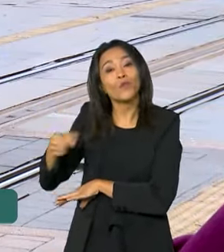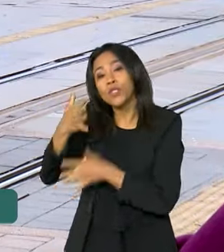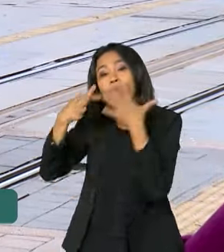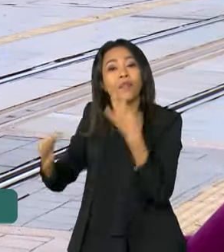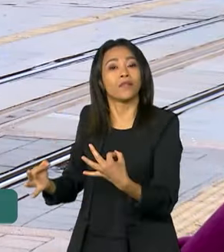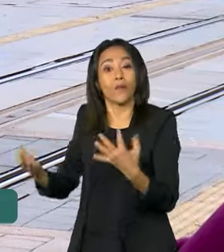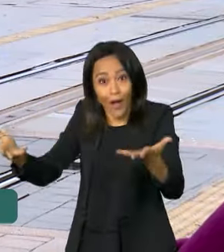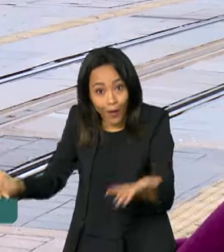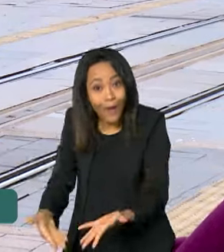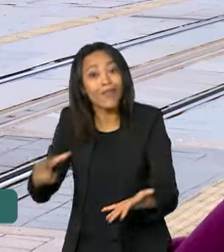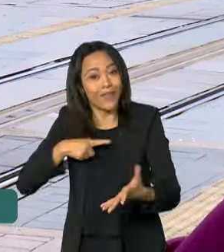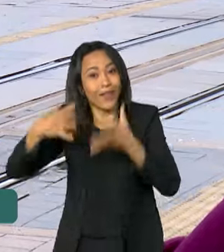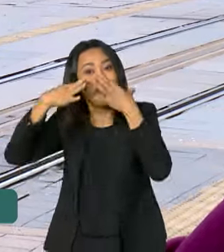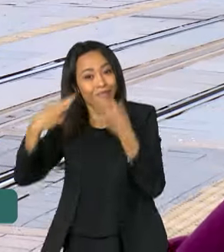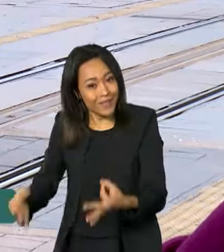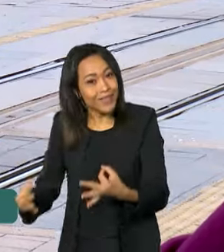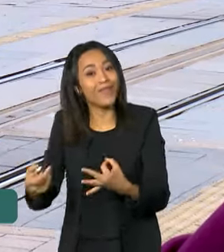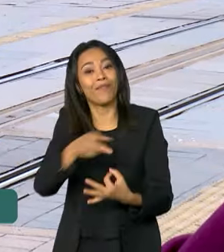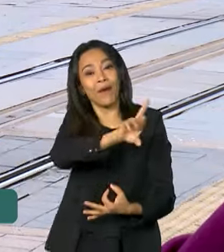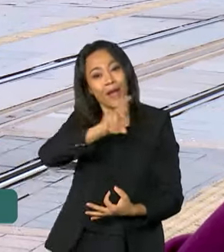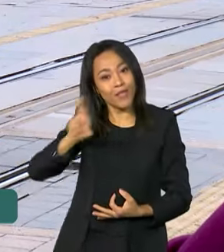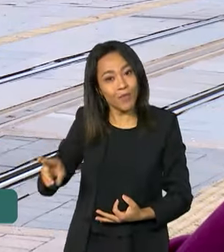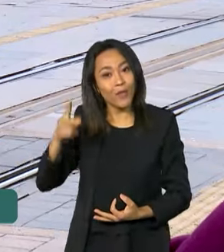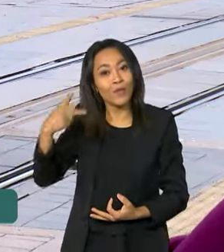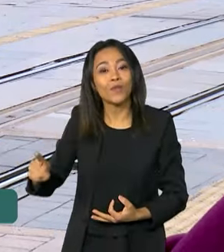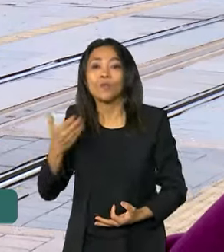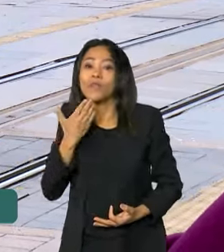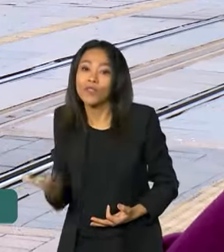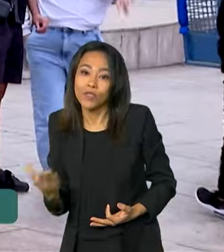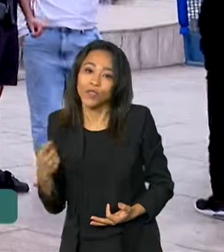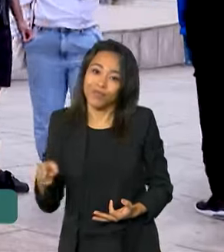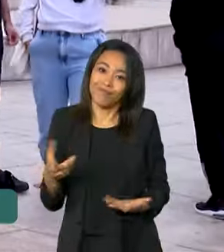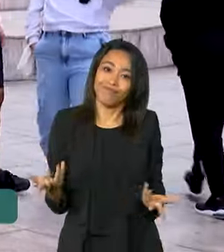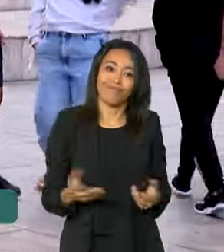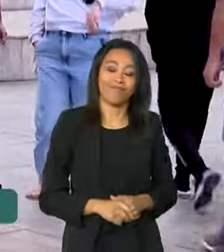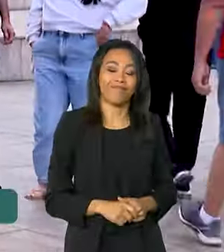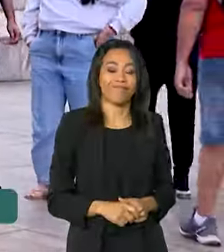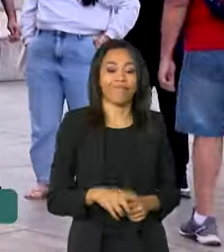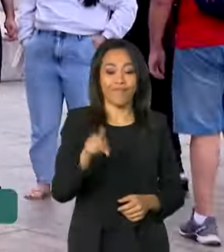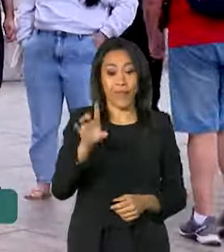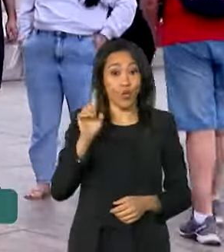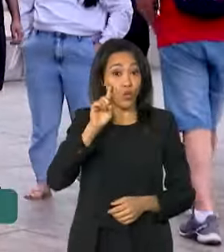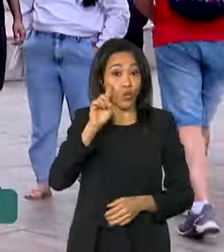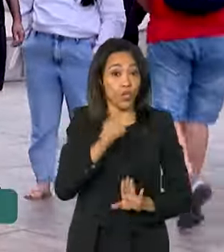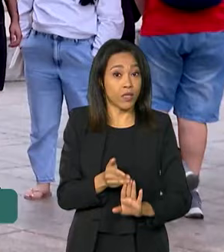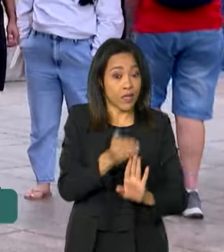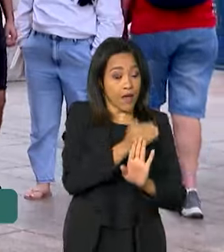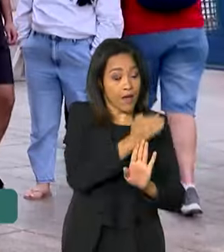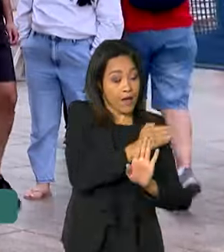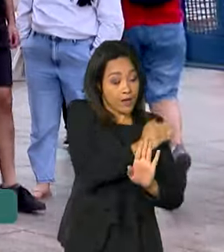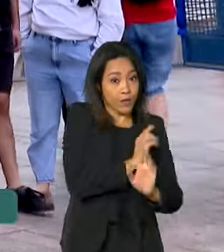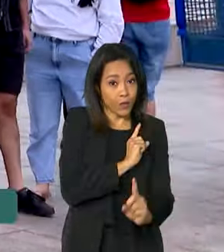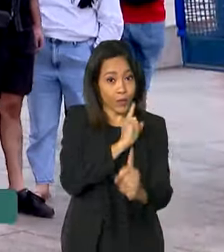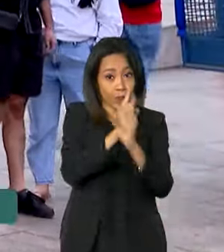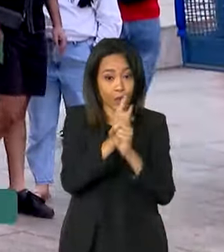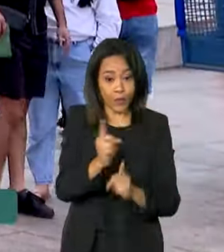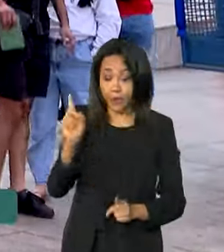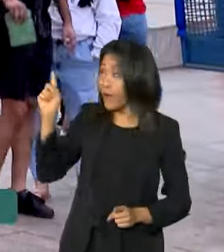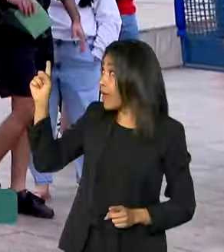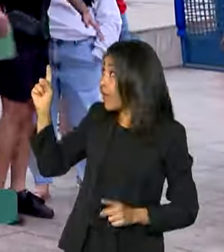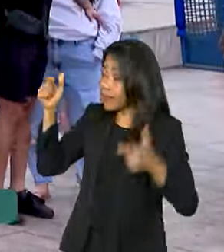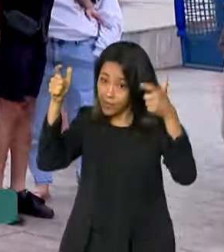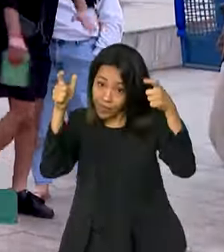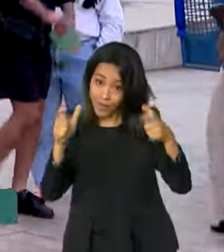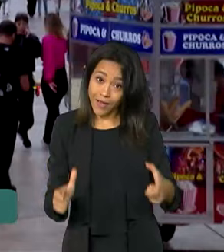vão ter agora os seus anseios ouvidos a partir dessa ampliação. Nos dias que antecedem o evento, é na região da Praça